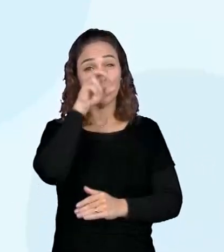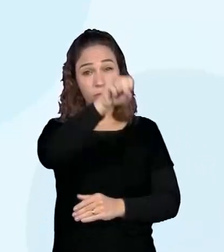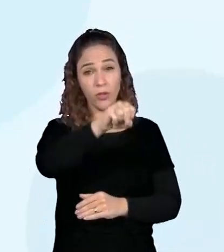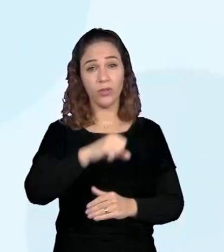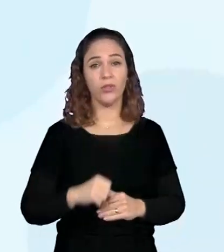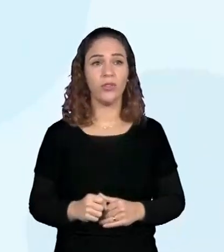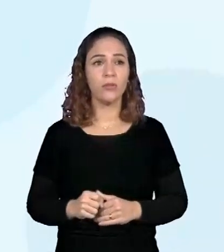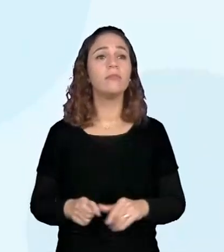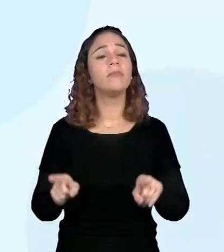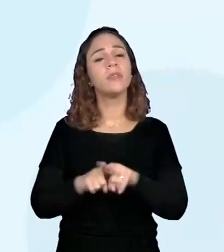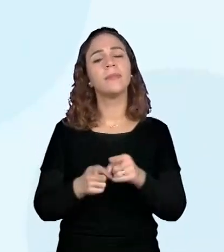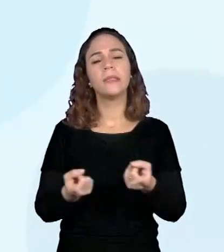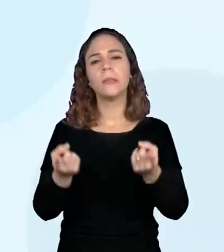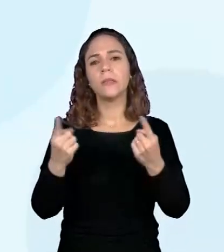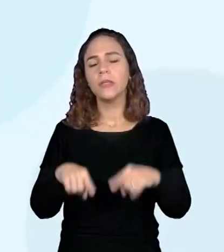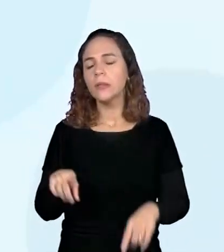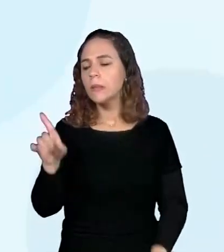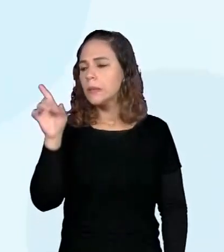E, por último,